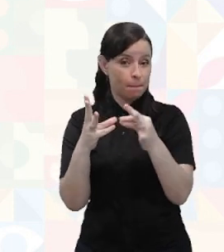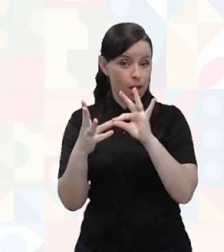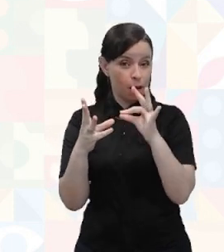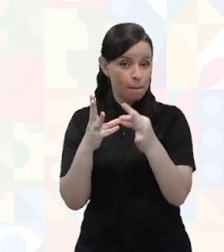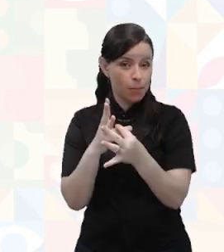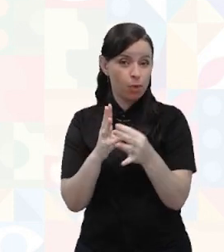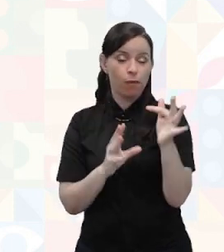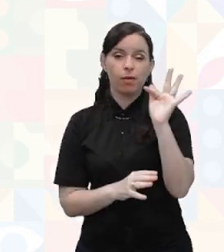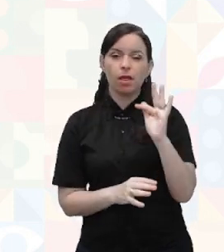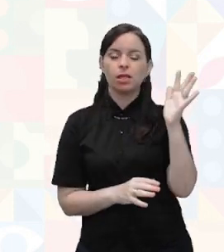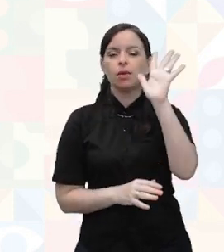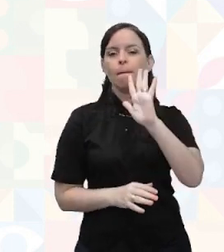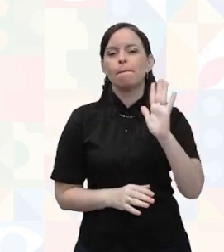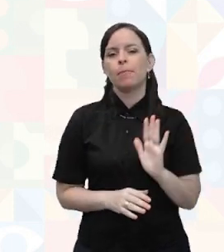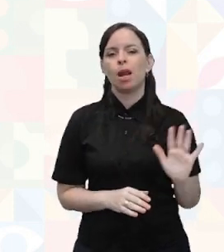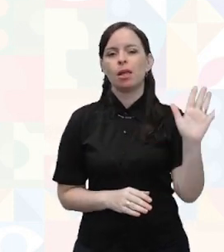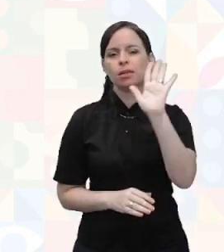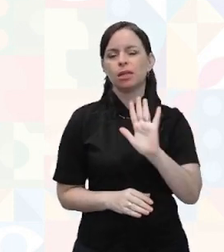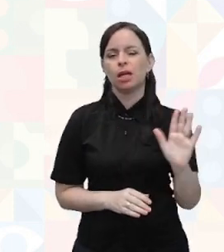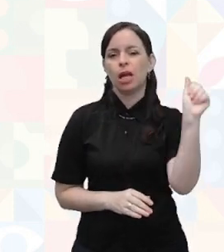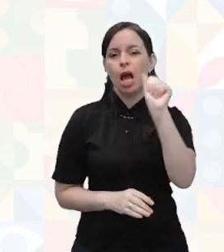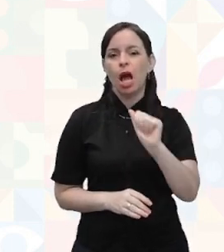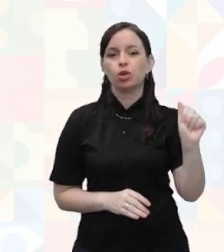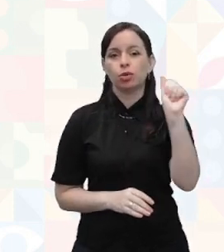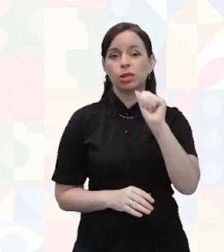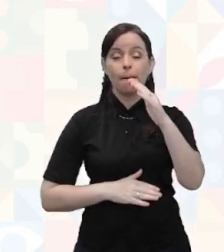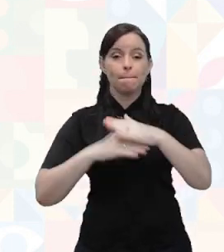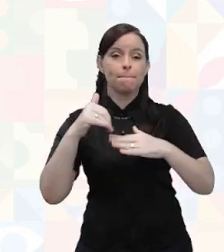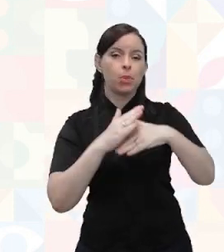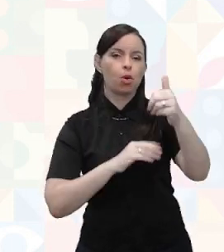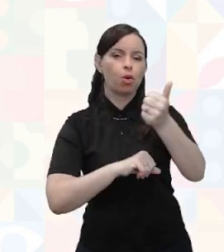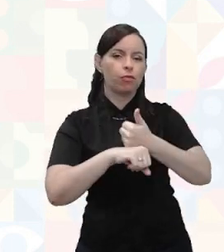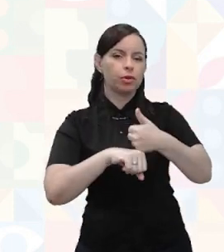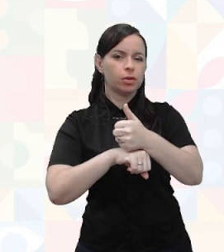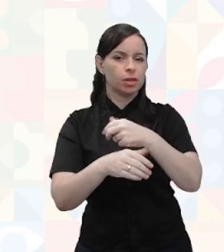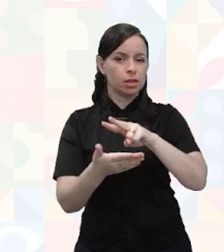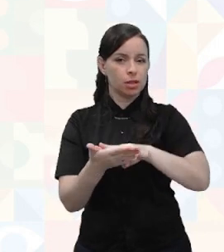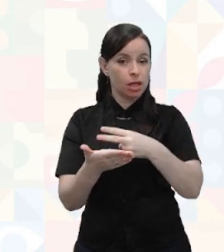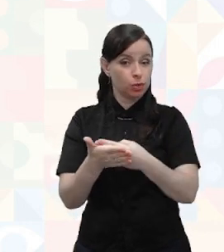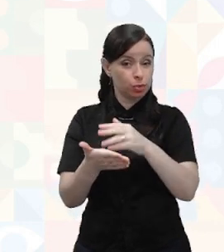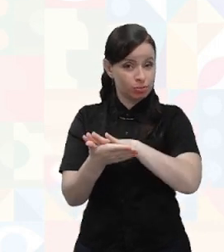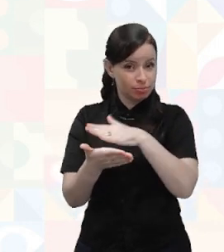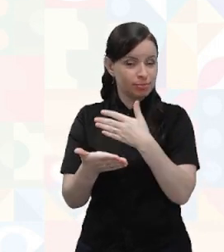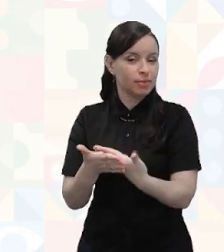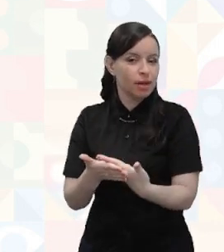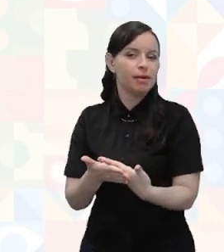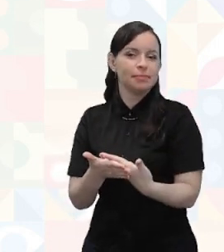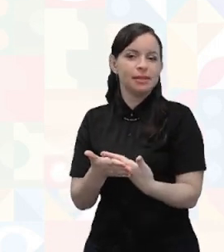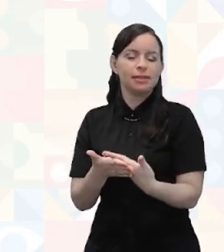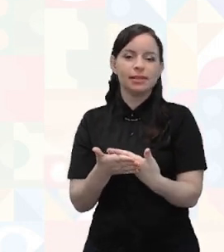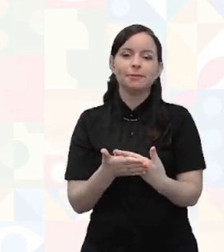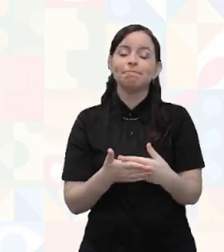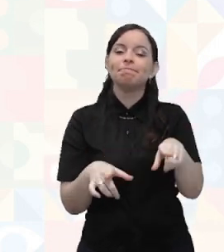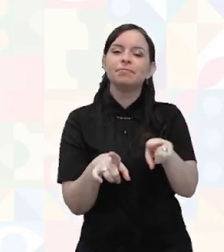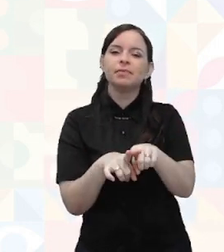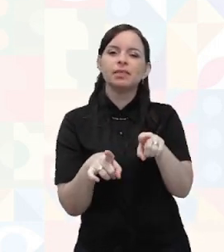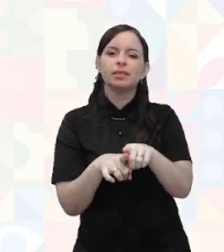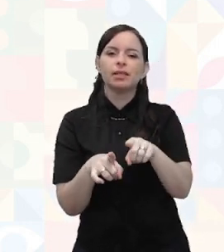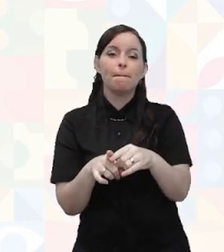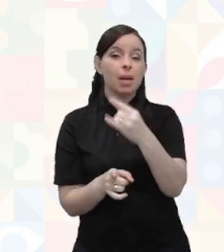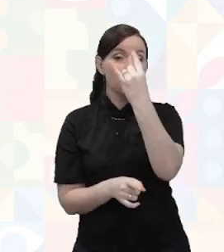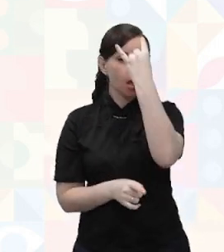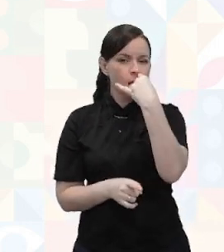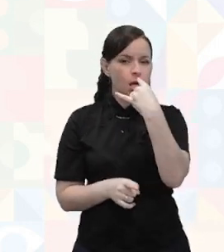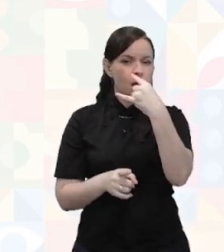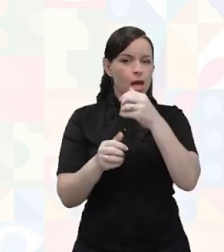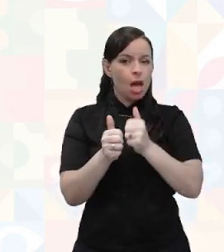Brasileira das Associações dos Profissionais Tradutores e Intérpretes, e Guias Intérpretes de Língua